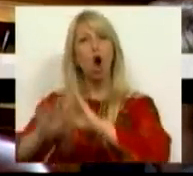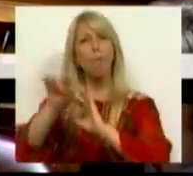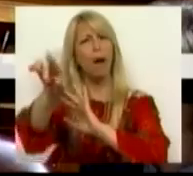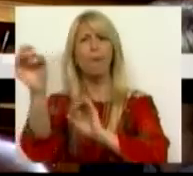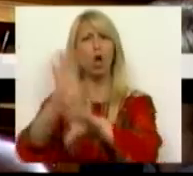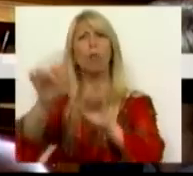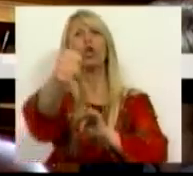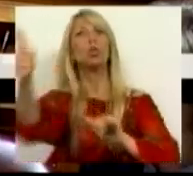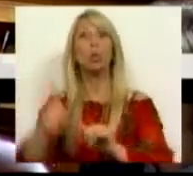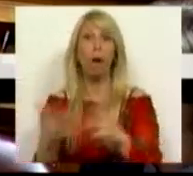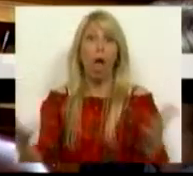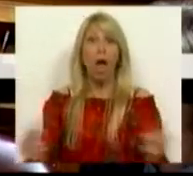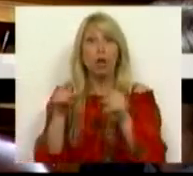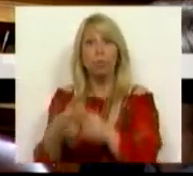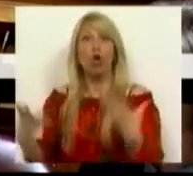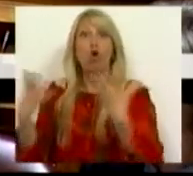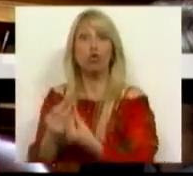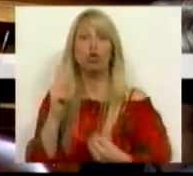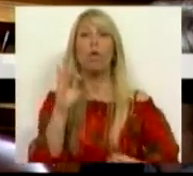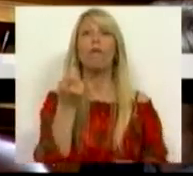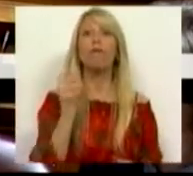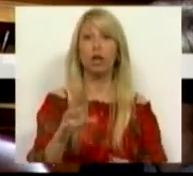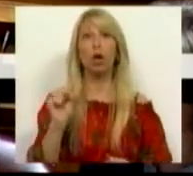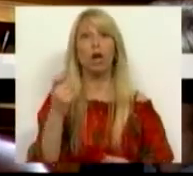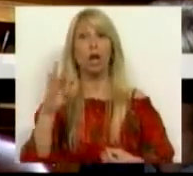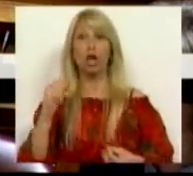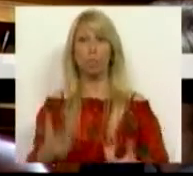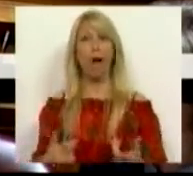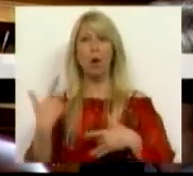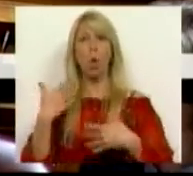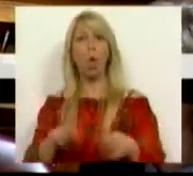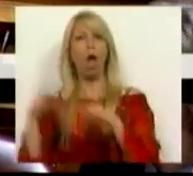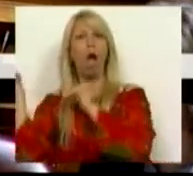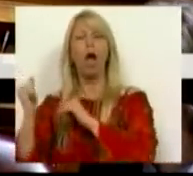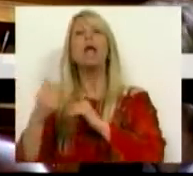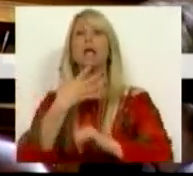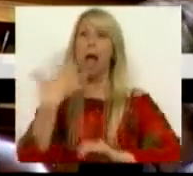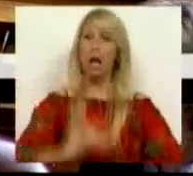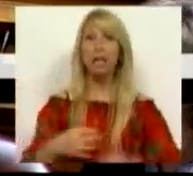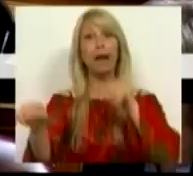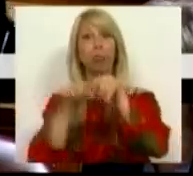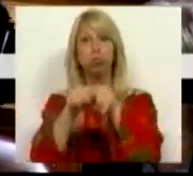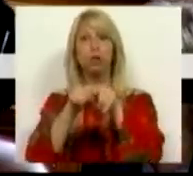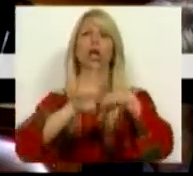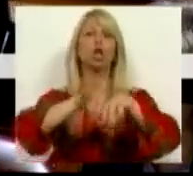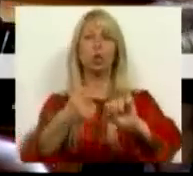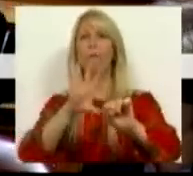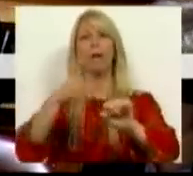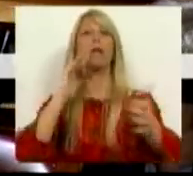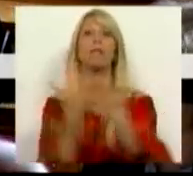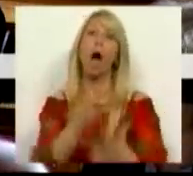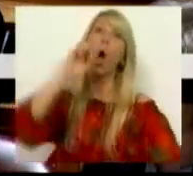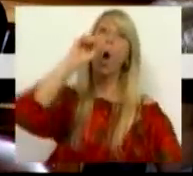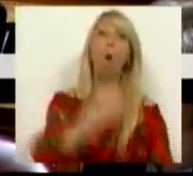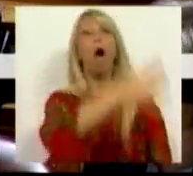juntamente com Vítor Gaspar, não abandonar o barco e continuar a acreditar cegamente nesta política que está a destruir o país. Ou então, adota a segunda